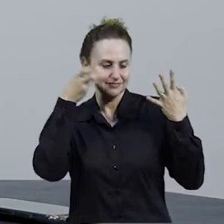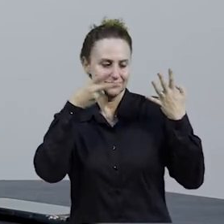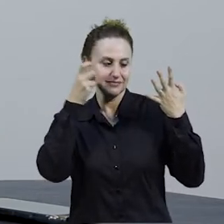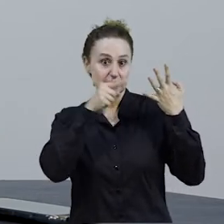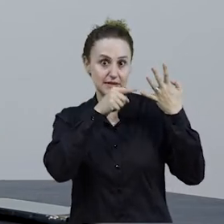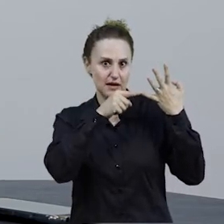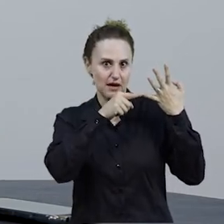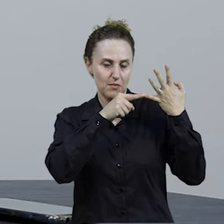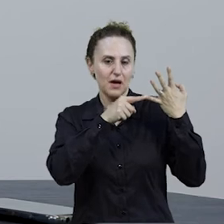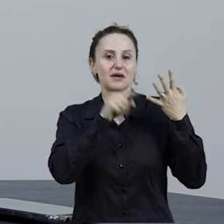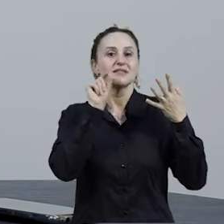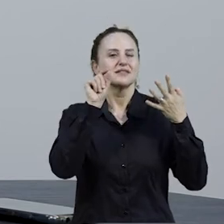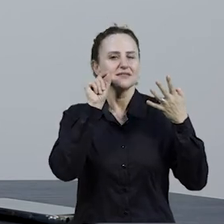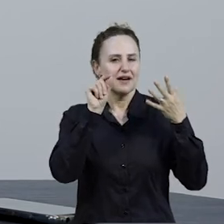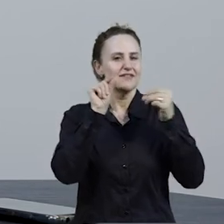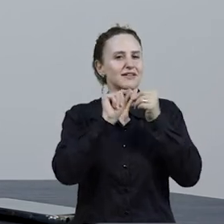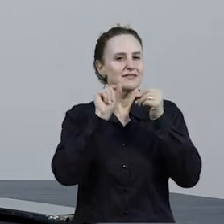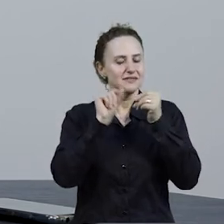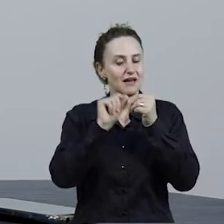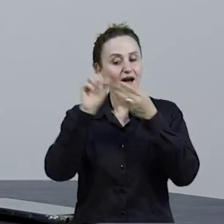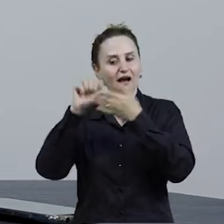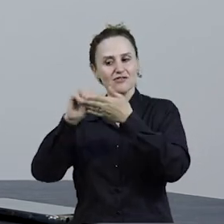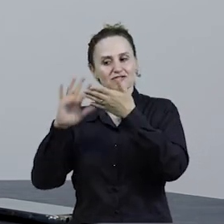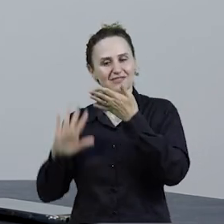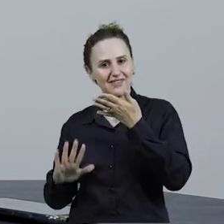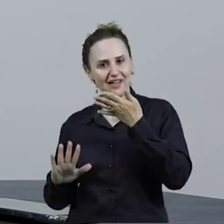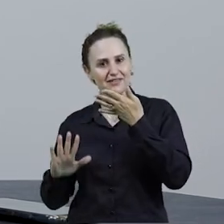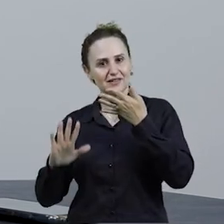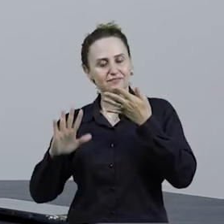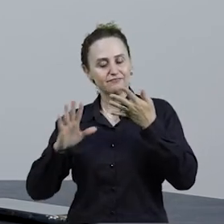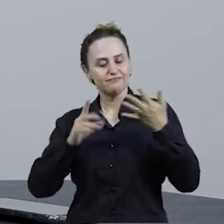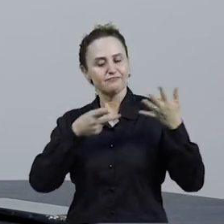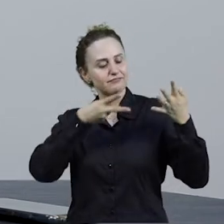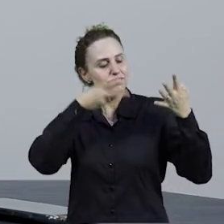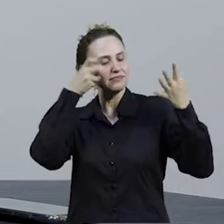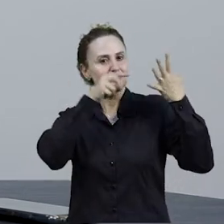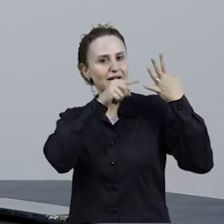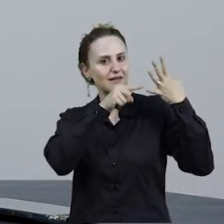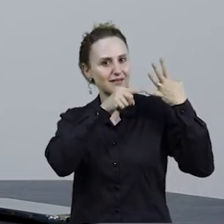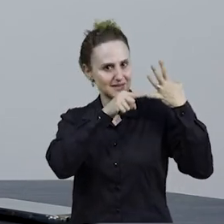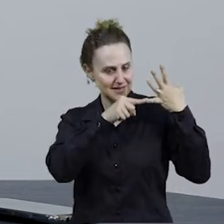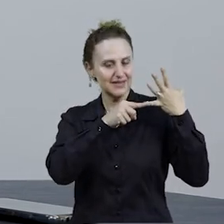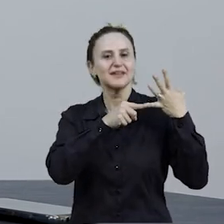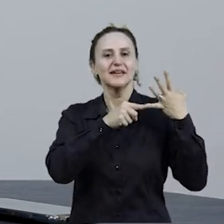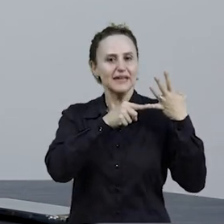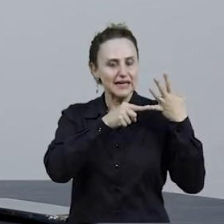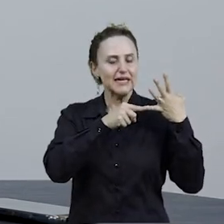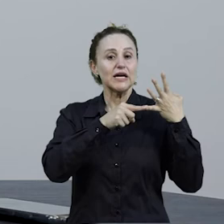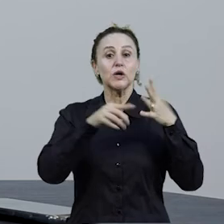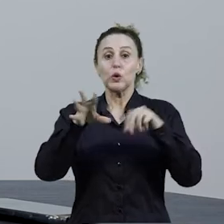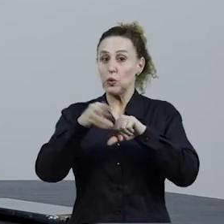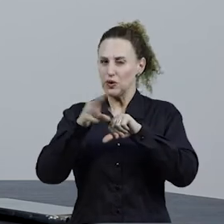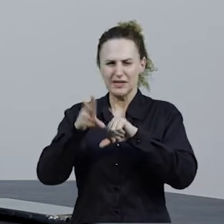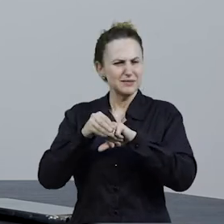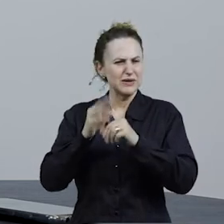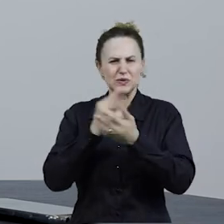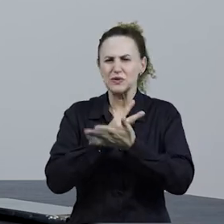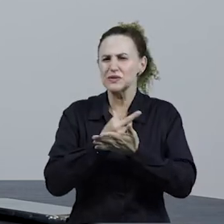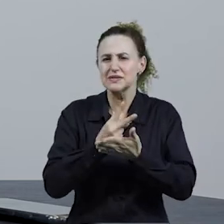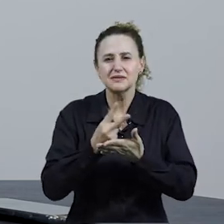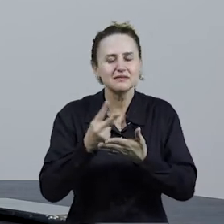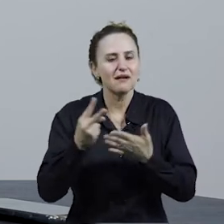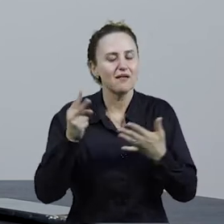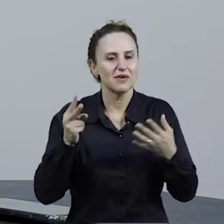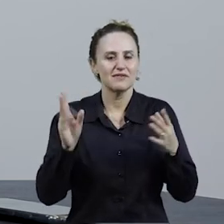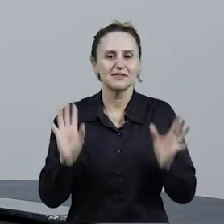entender como é que a gente faz uma ponte de uma disciplina para outra, porque os conhecimentos estão sempre assim, perpassando uma área e outra. Então,